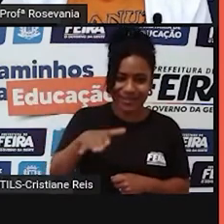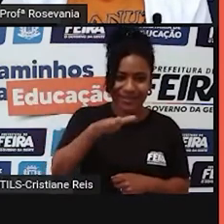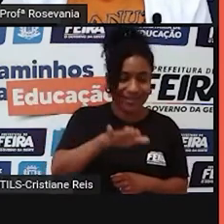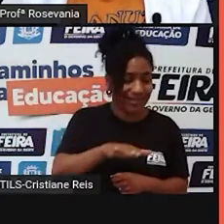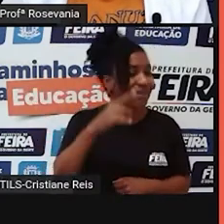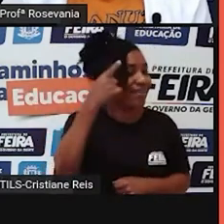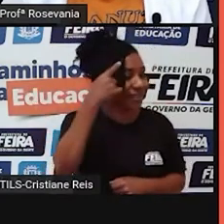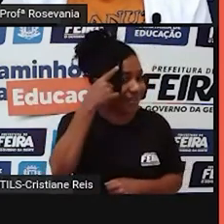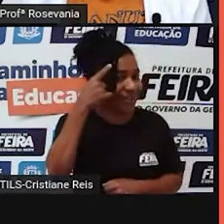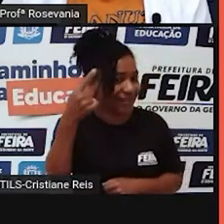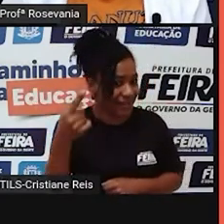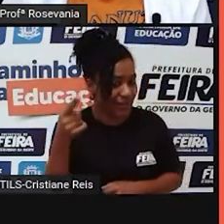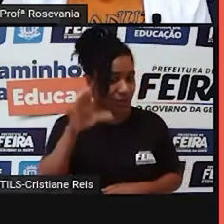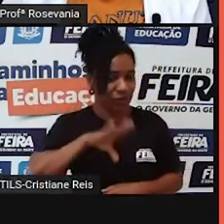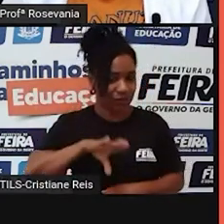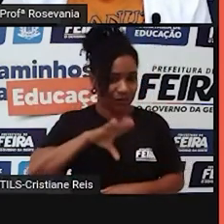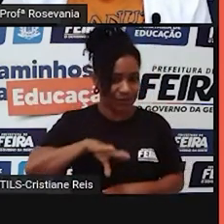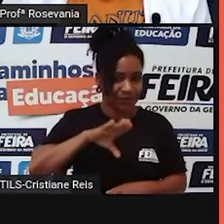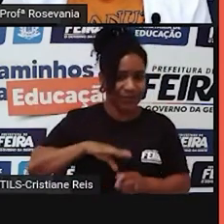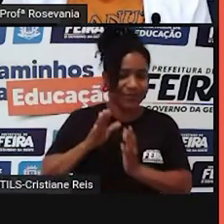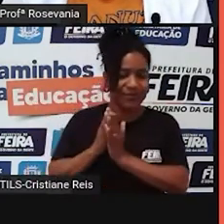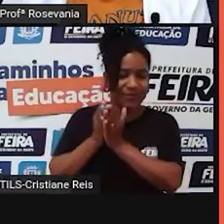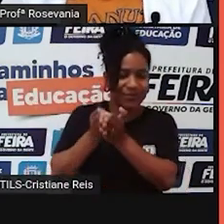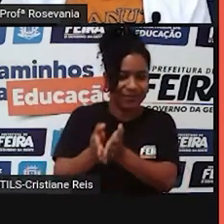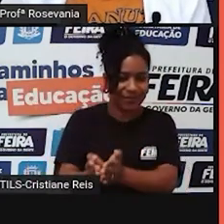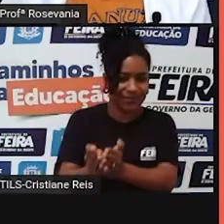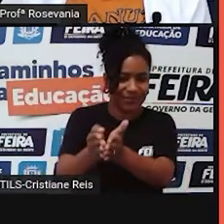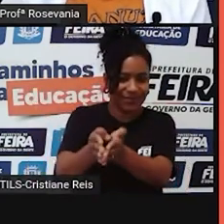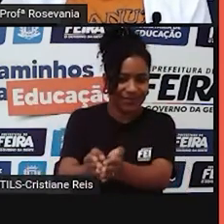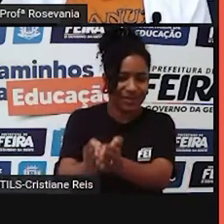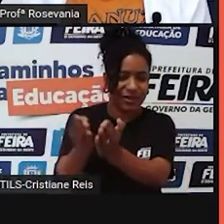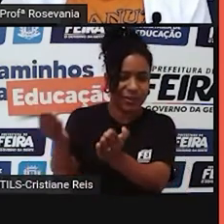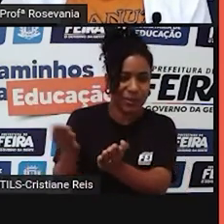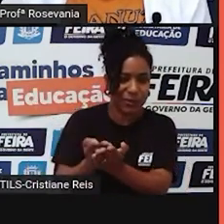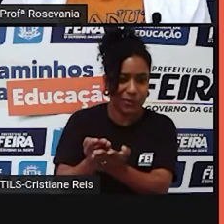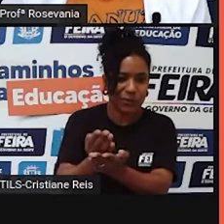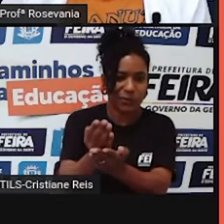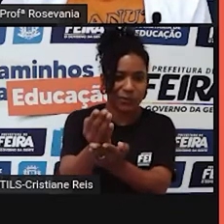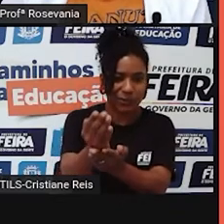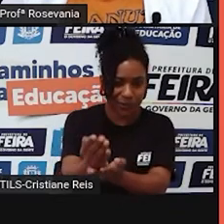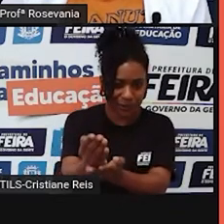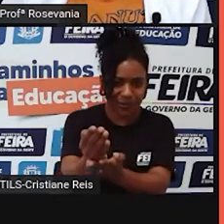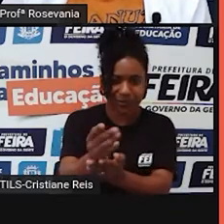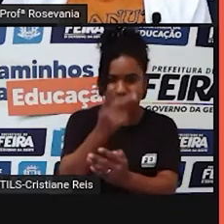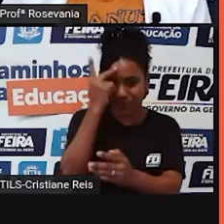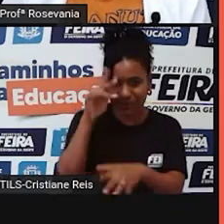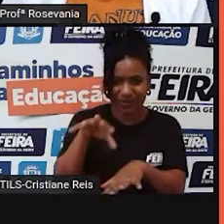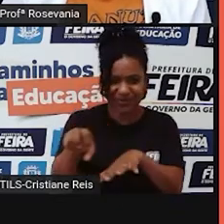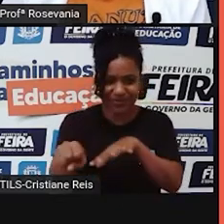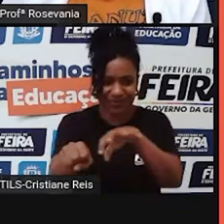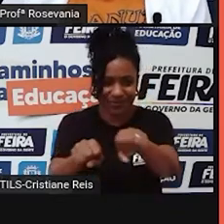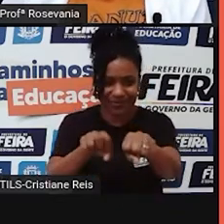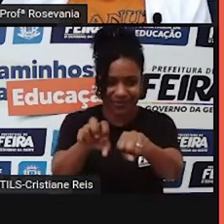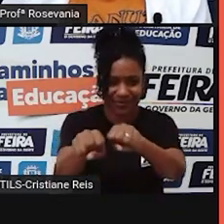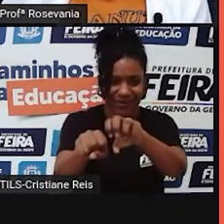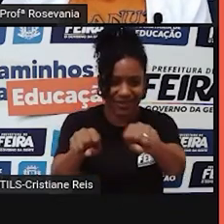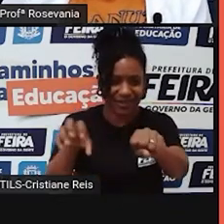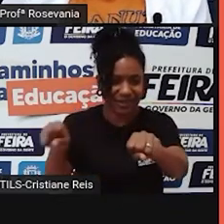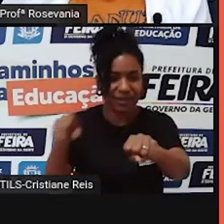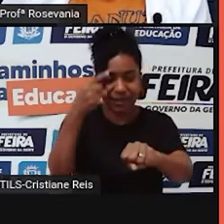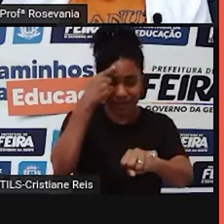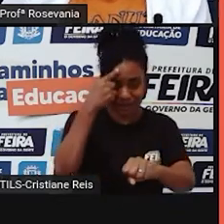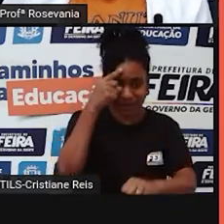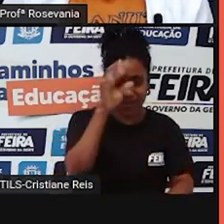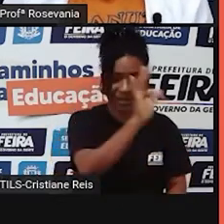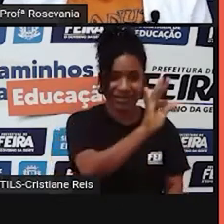de colonização, né, que foi a primeira parte a ser desenvolvida, aqui com a divisão, né, do Tratado de Tordesilhas, essa parte pertencendo a Portugal